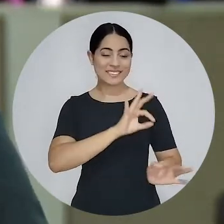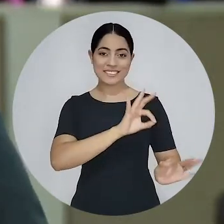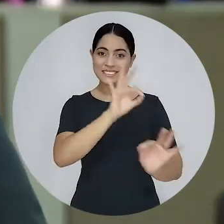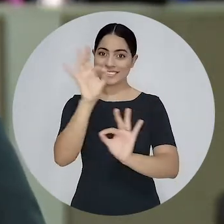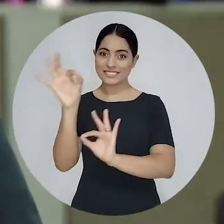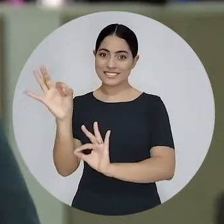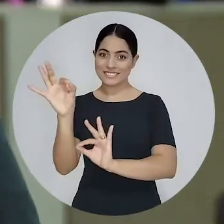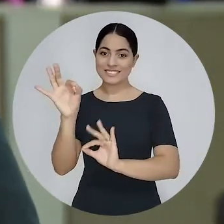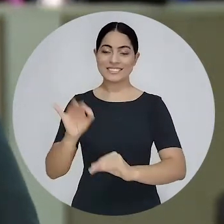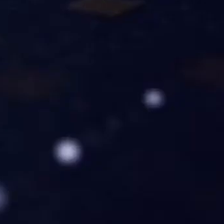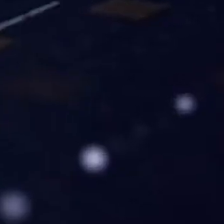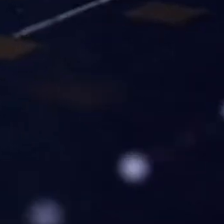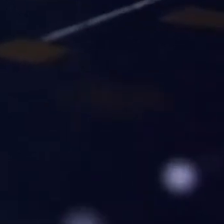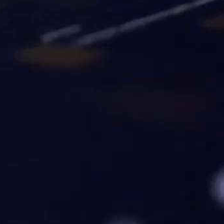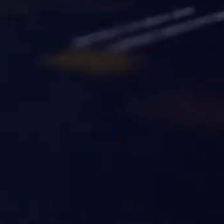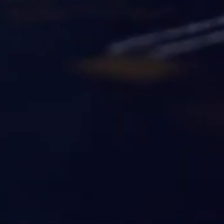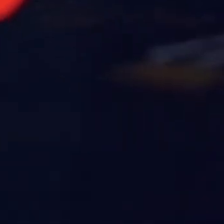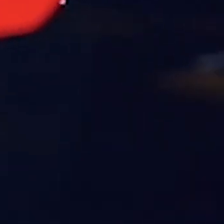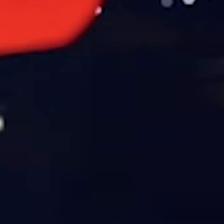já estamos no ar.